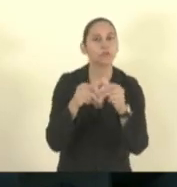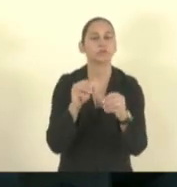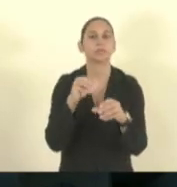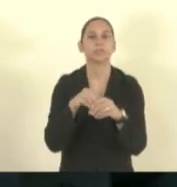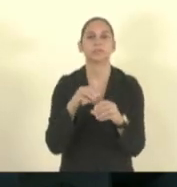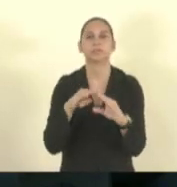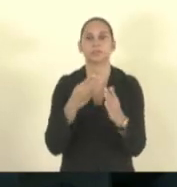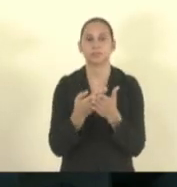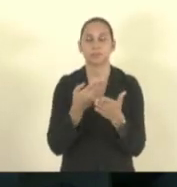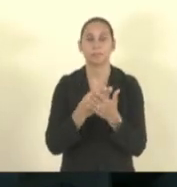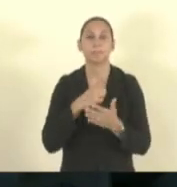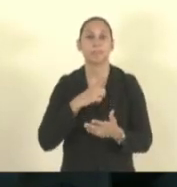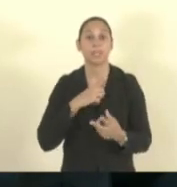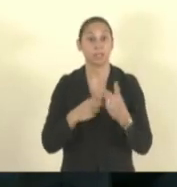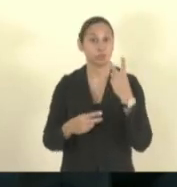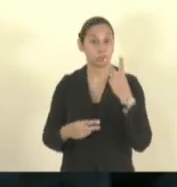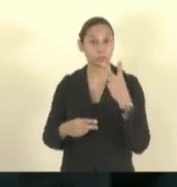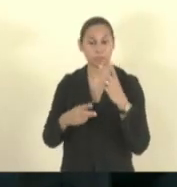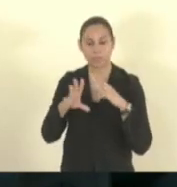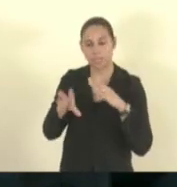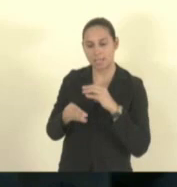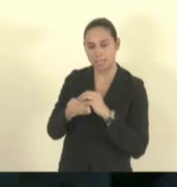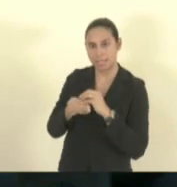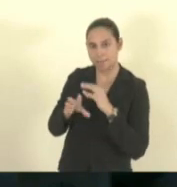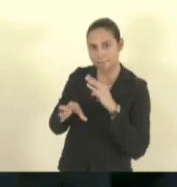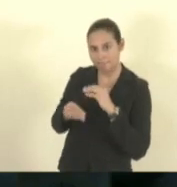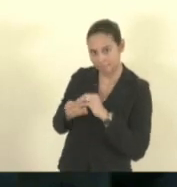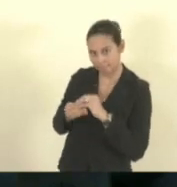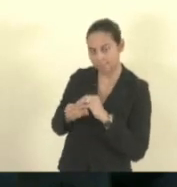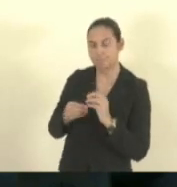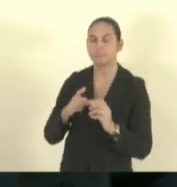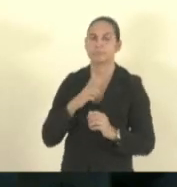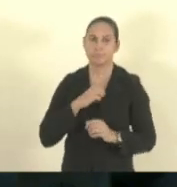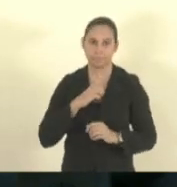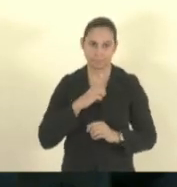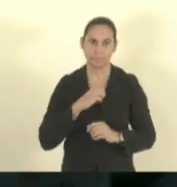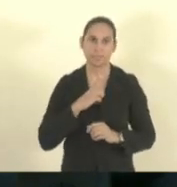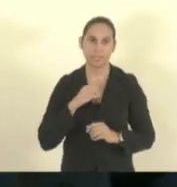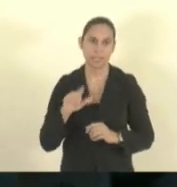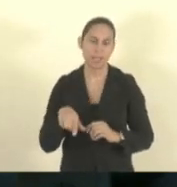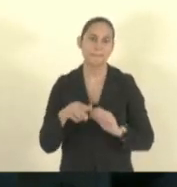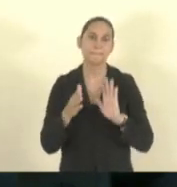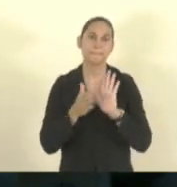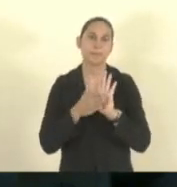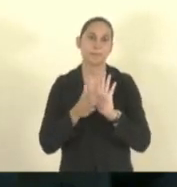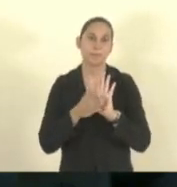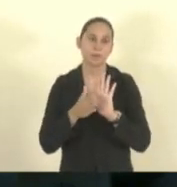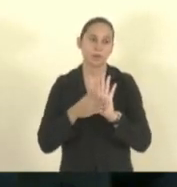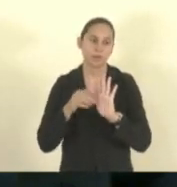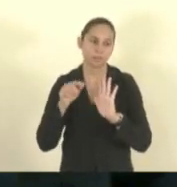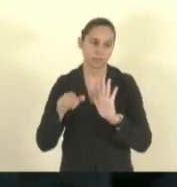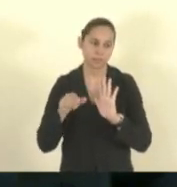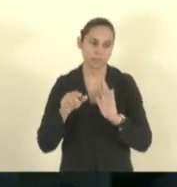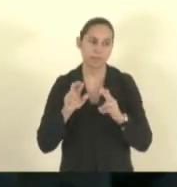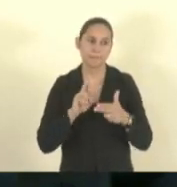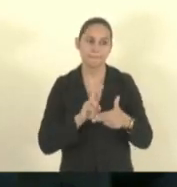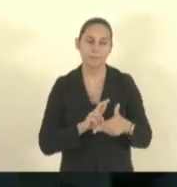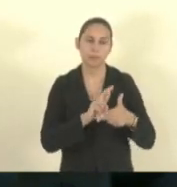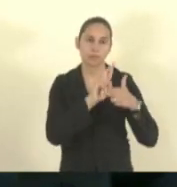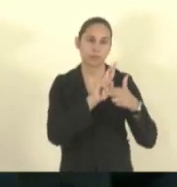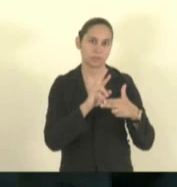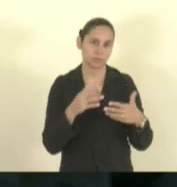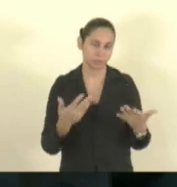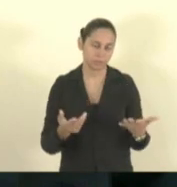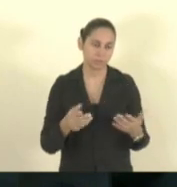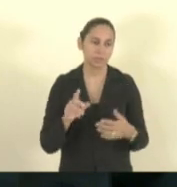emendas ao projeto, existem duas emendas ao projeto, que foram propostas pela Procuradoria, uma simples, que dispõe